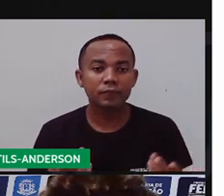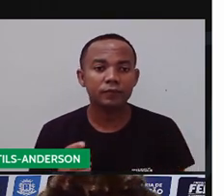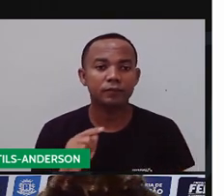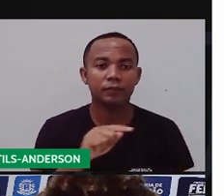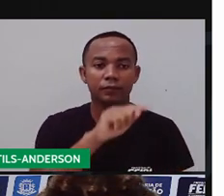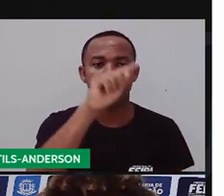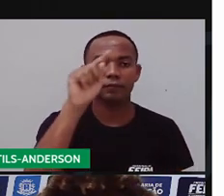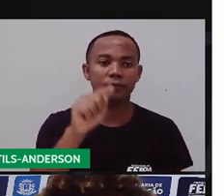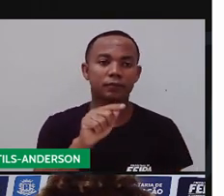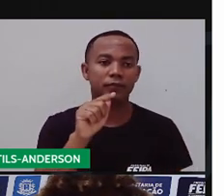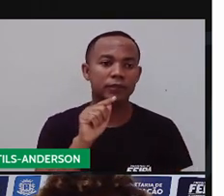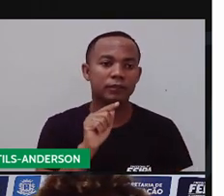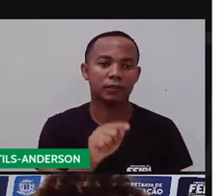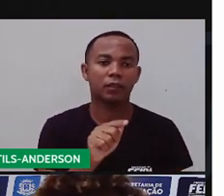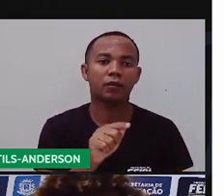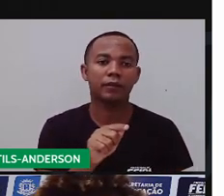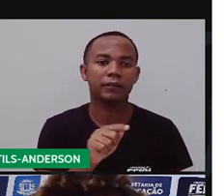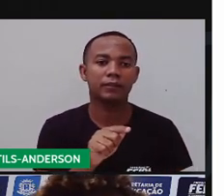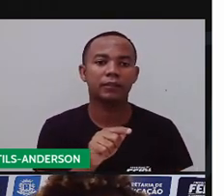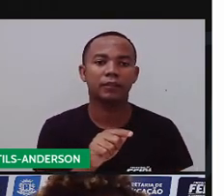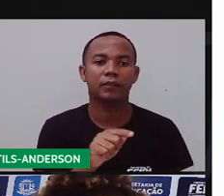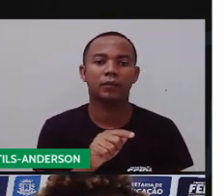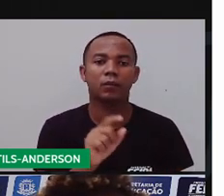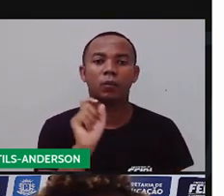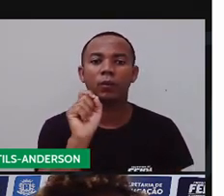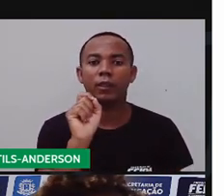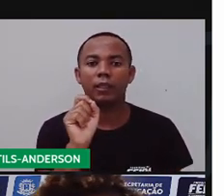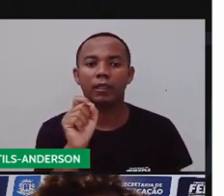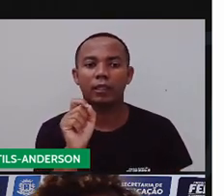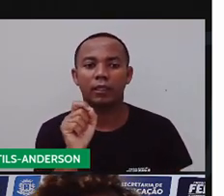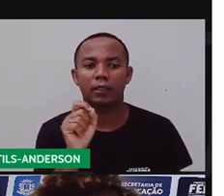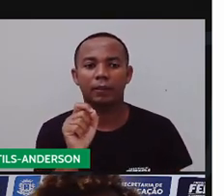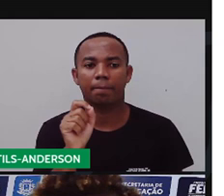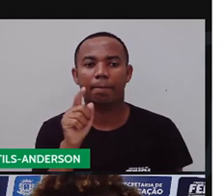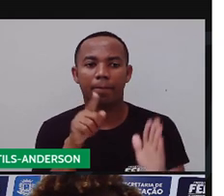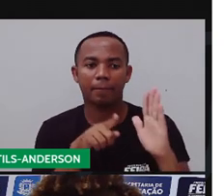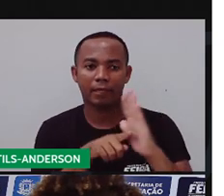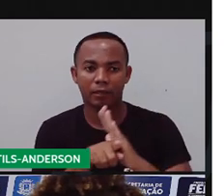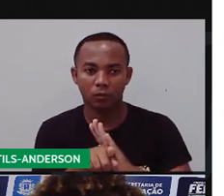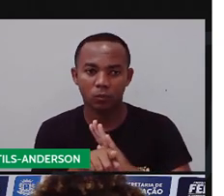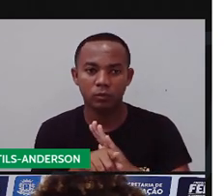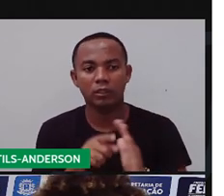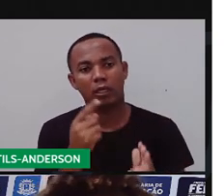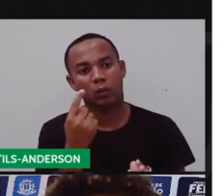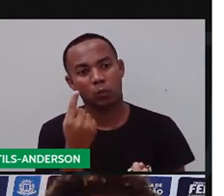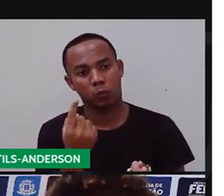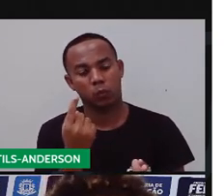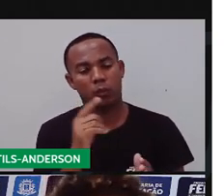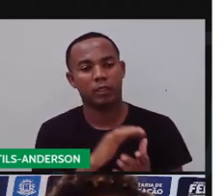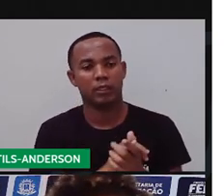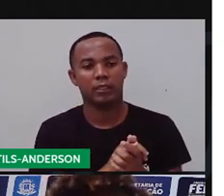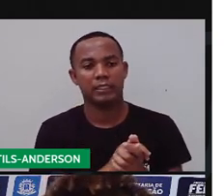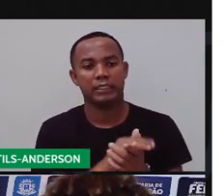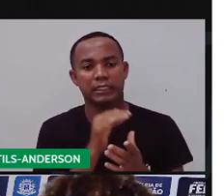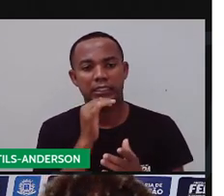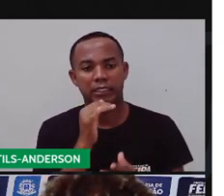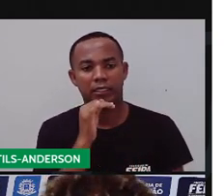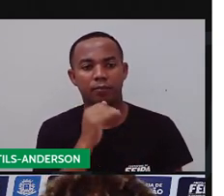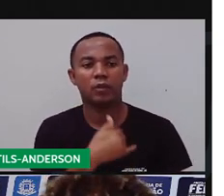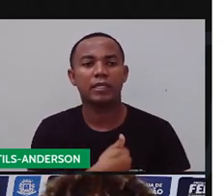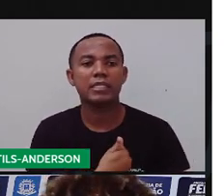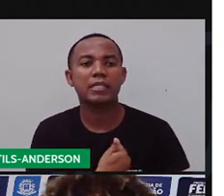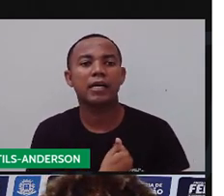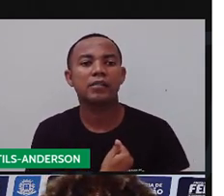Interrogação. A interrogação indica uma pergunta. Quantos anos você